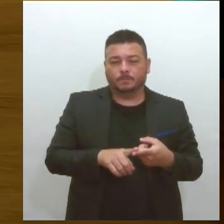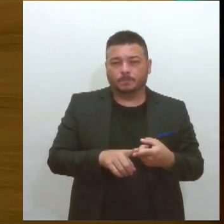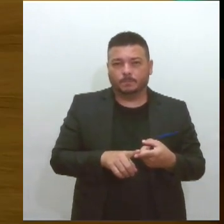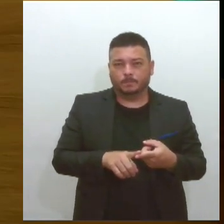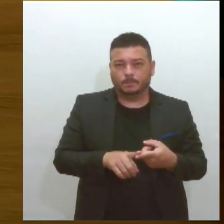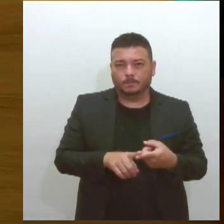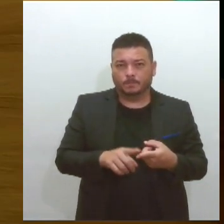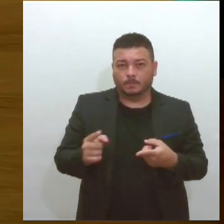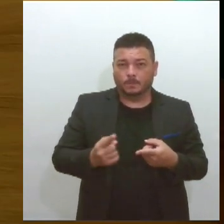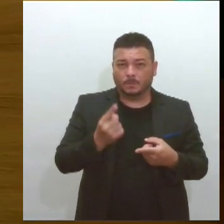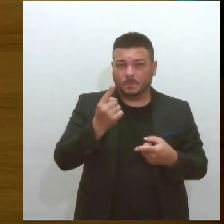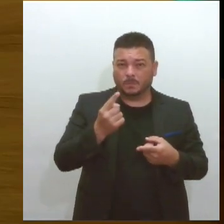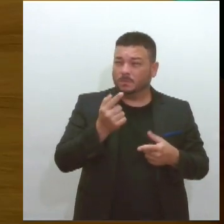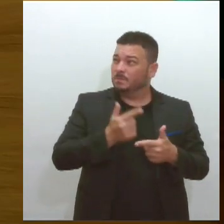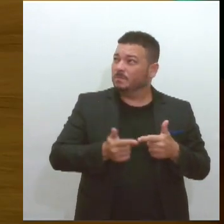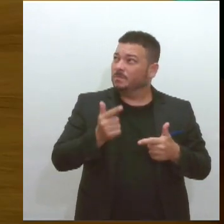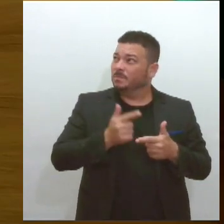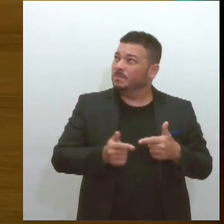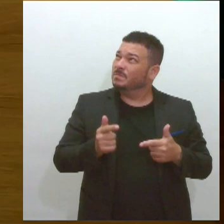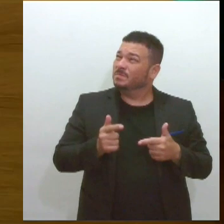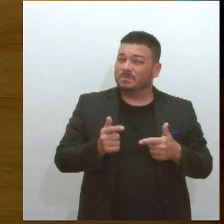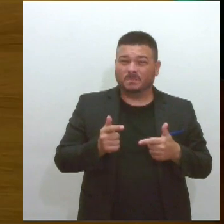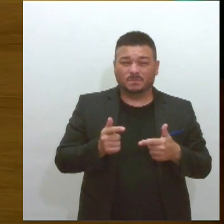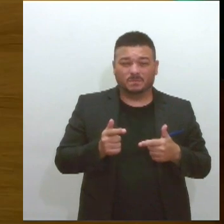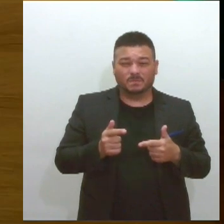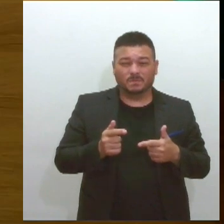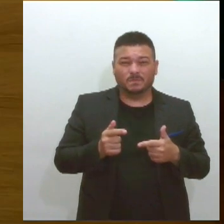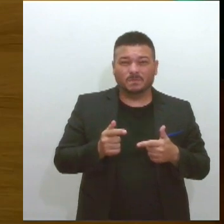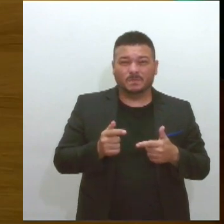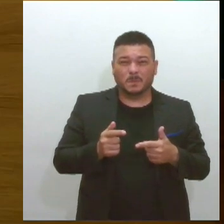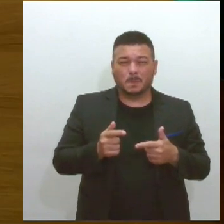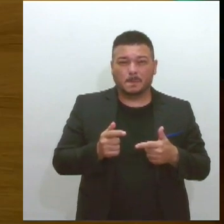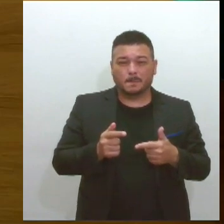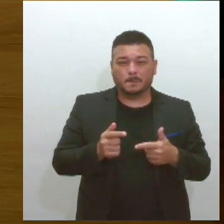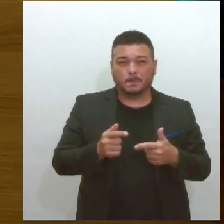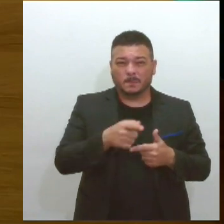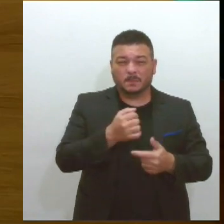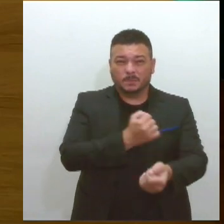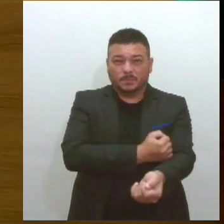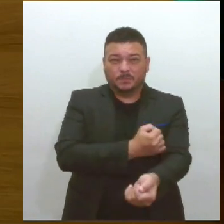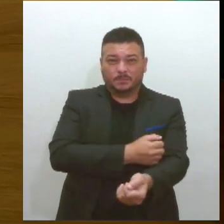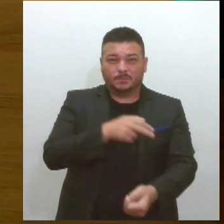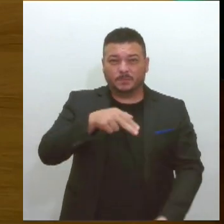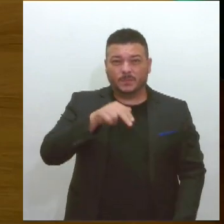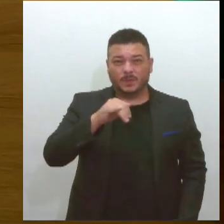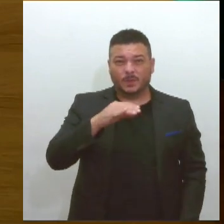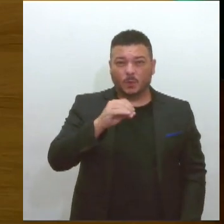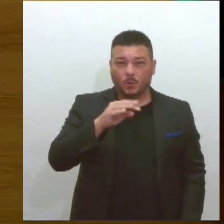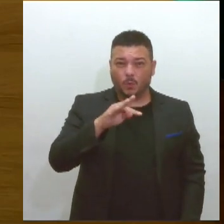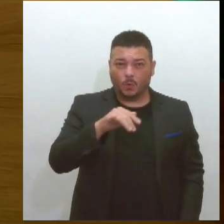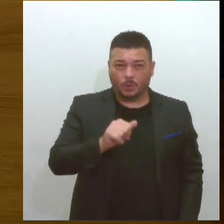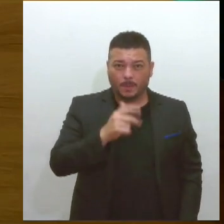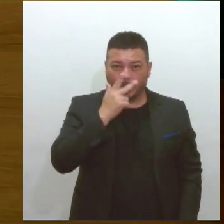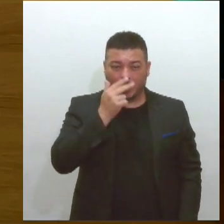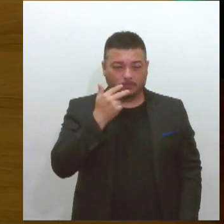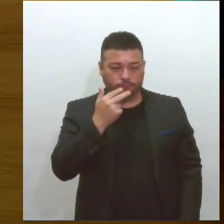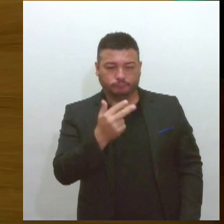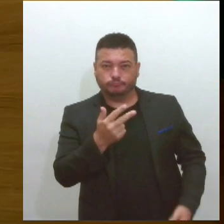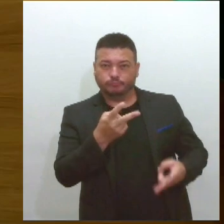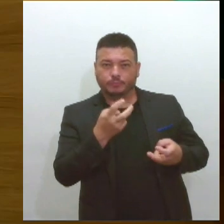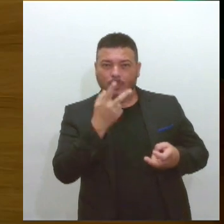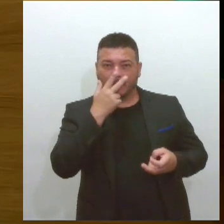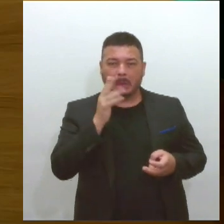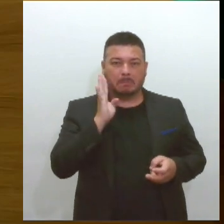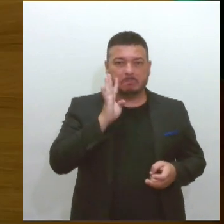atrativos desse tipo de fonte de nicotina seja a estética, parte visual é mais agradável ou menos